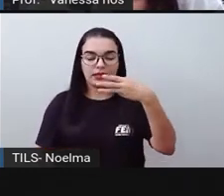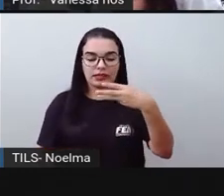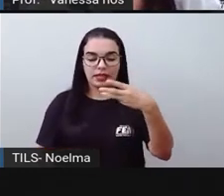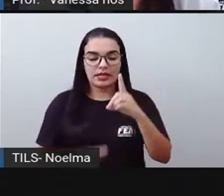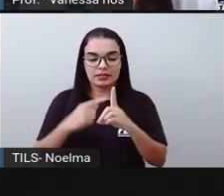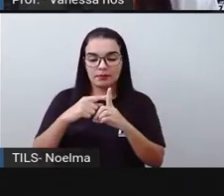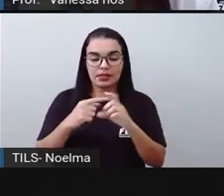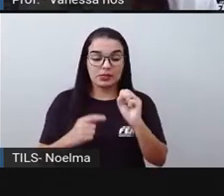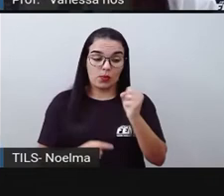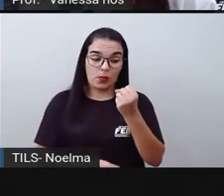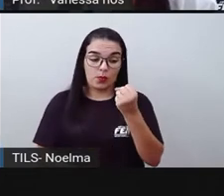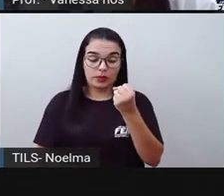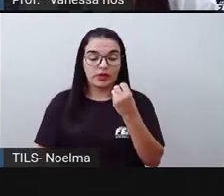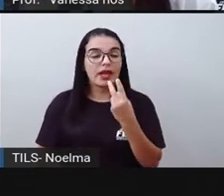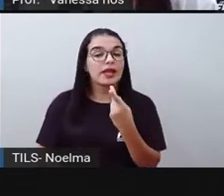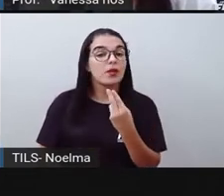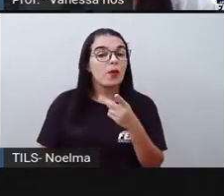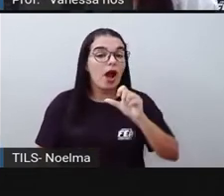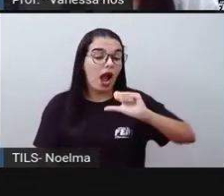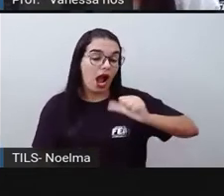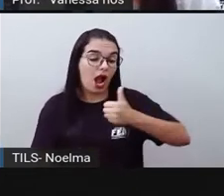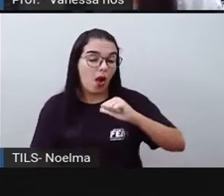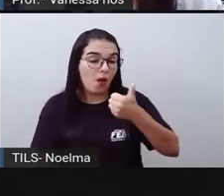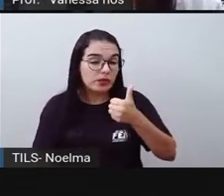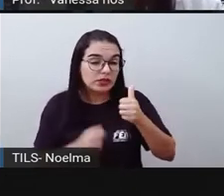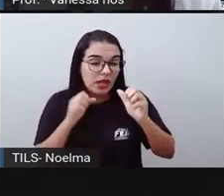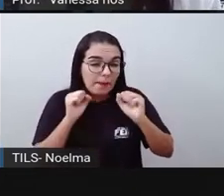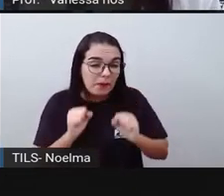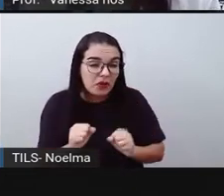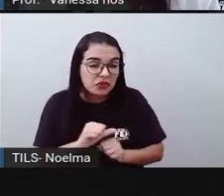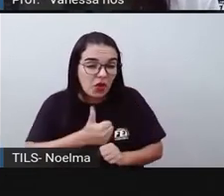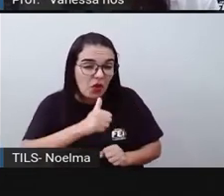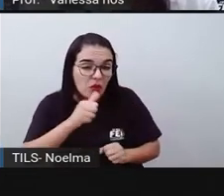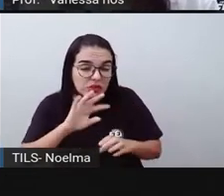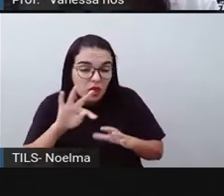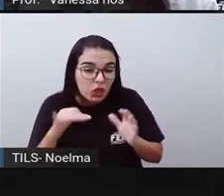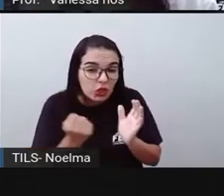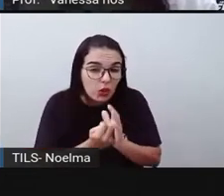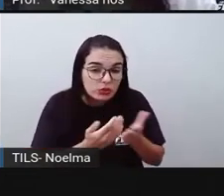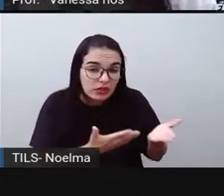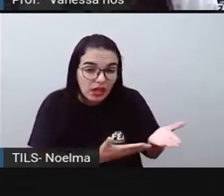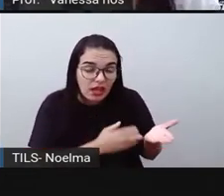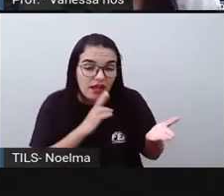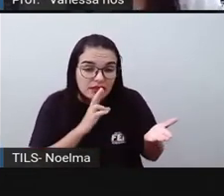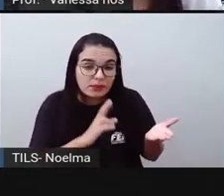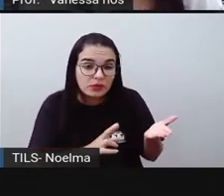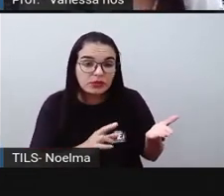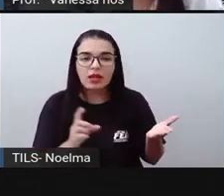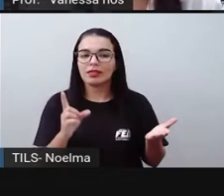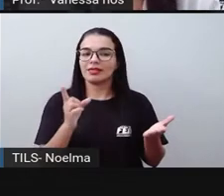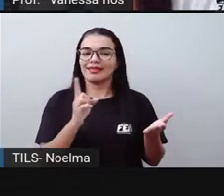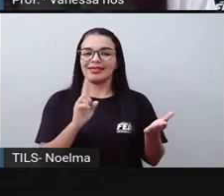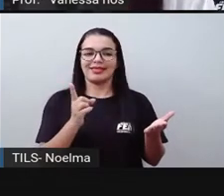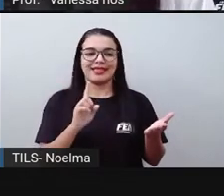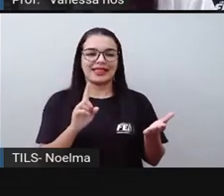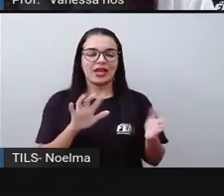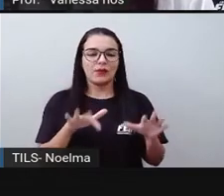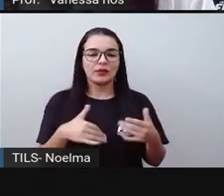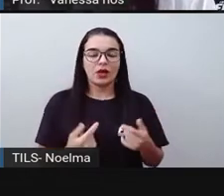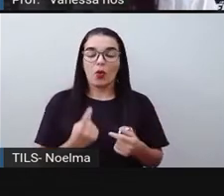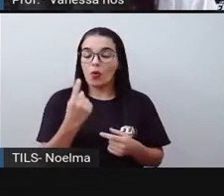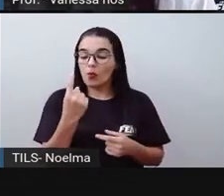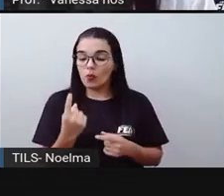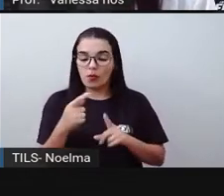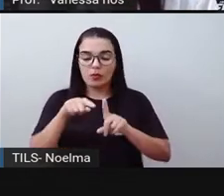8 igual a 11, a gente não pode colocar o 11 inteiro como resposta, porque nós temos um número que é unidade